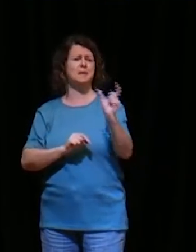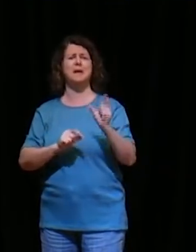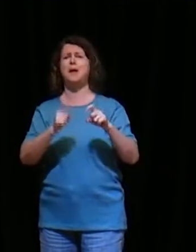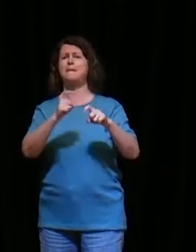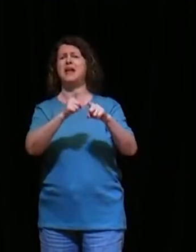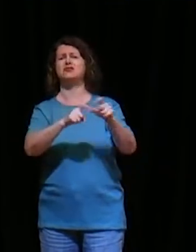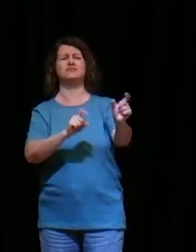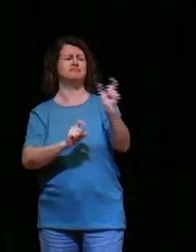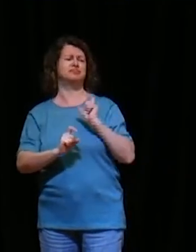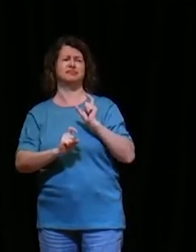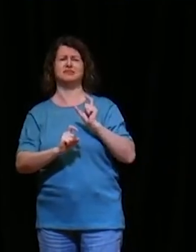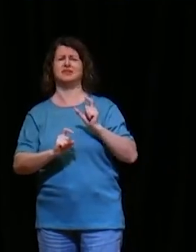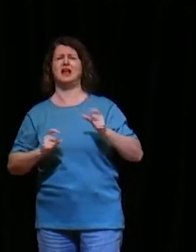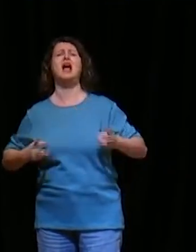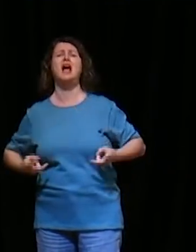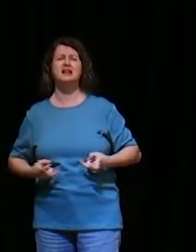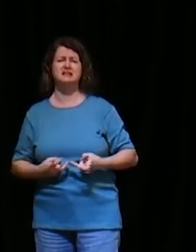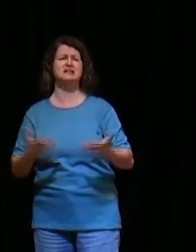contra a minha vida, querido,